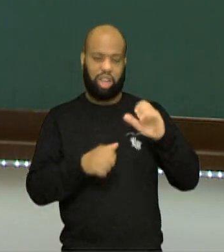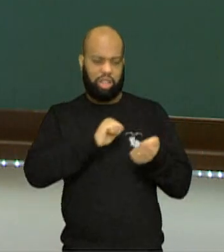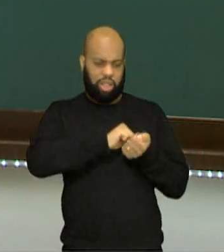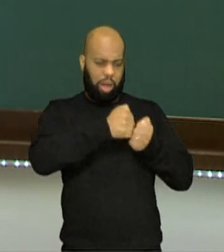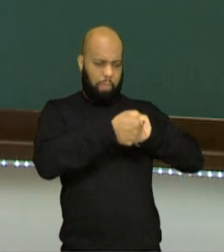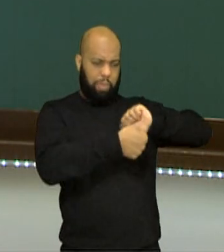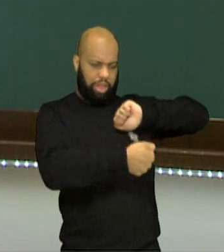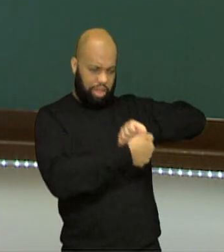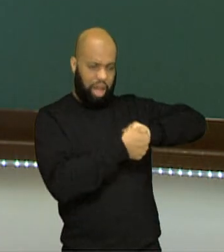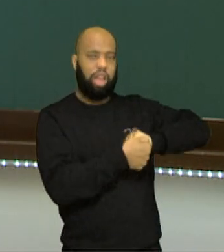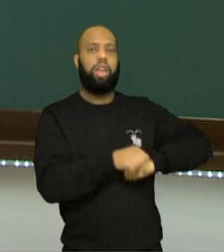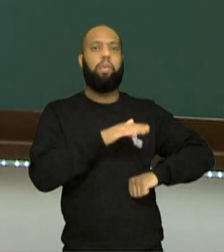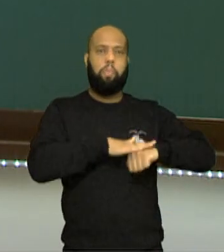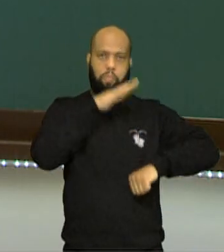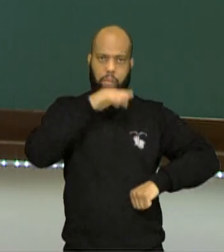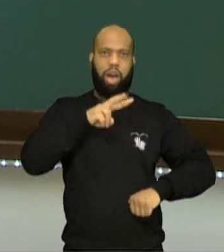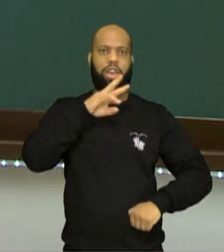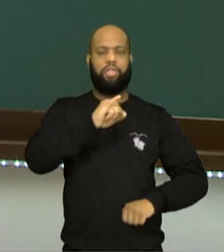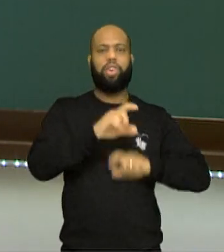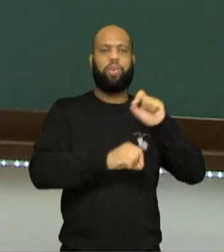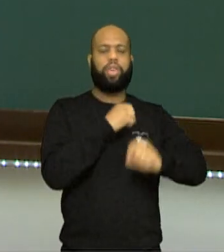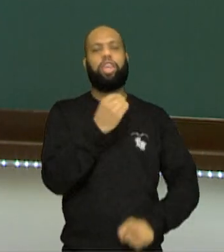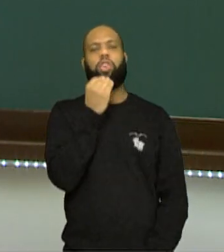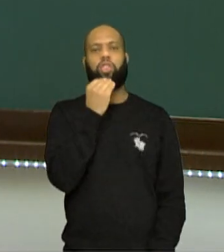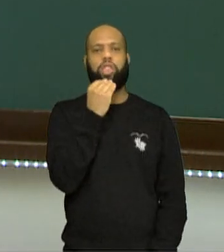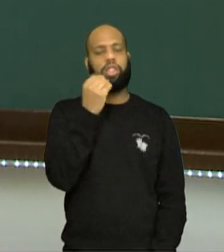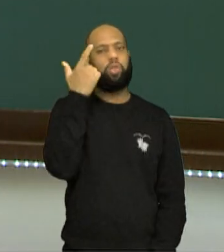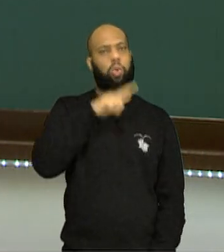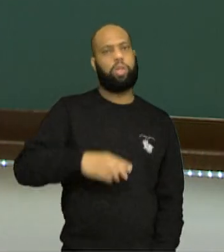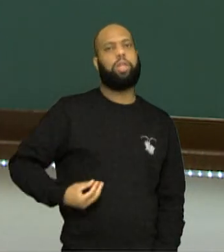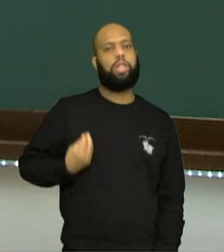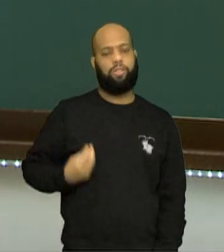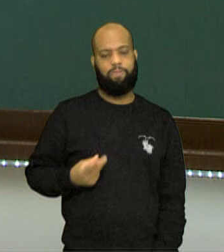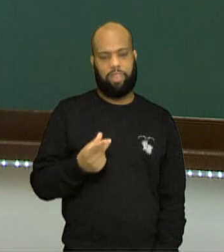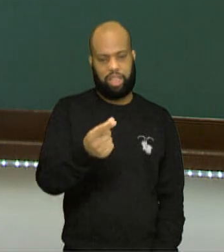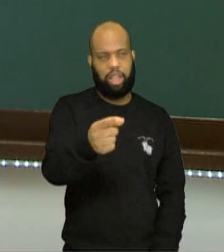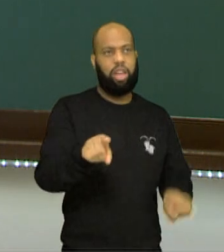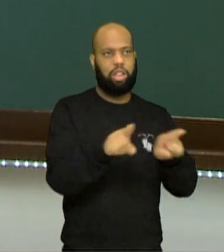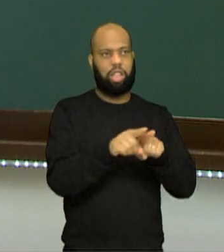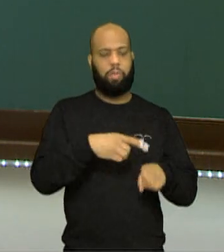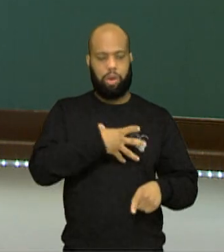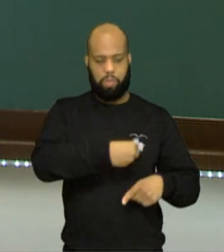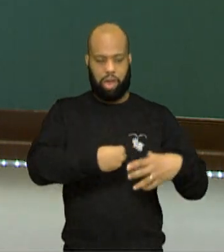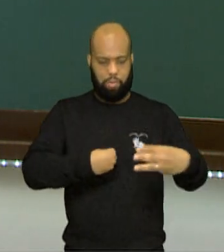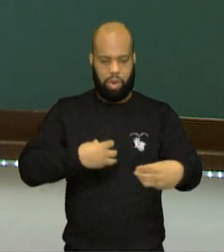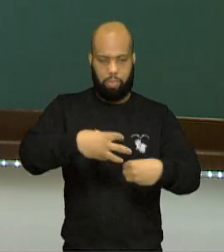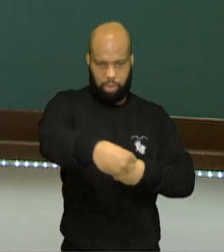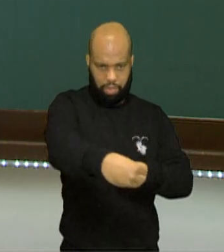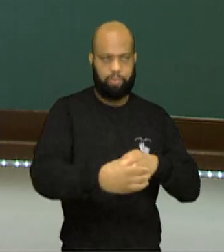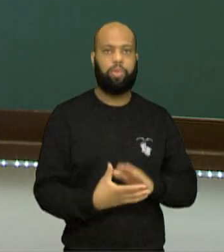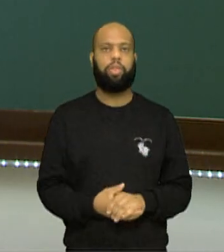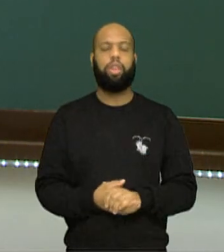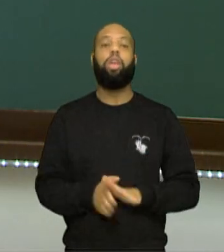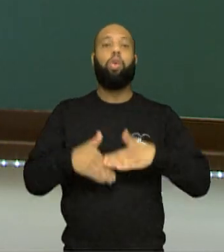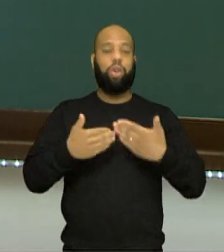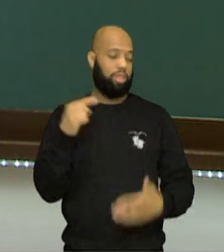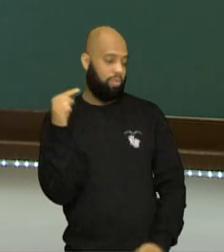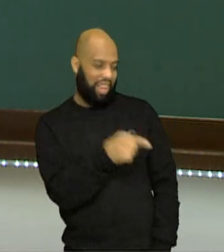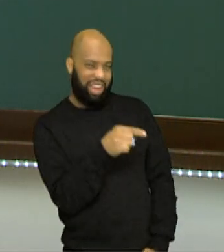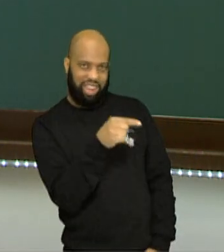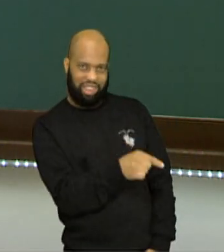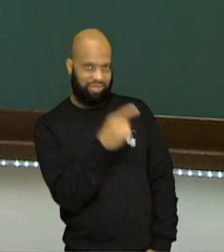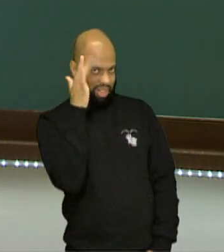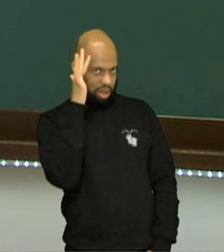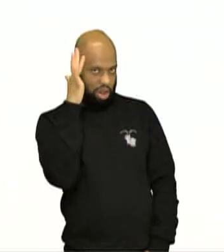adaptasse, maiores seriam as suas chances de sobrevivência e de reprodução. Segundo Lamarque,